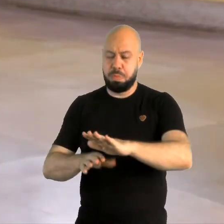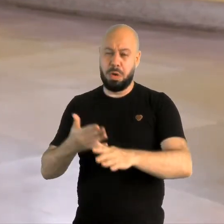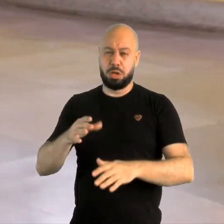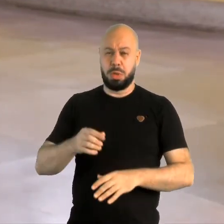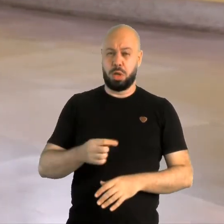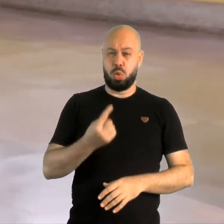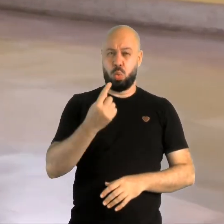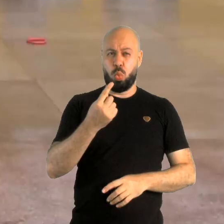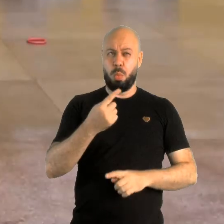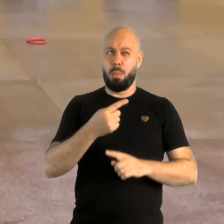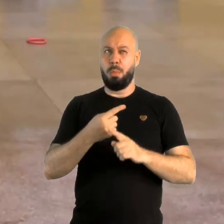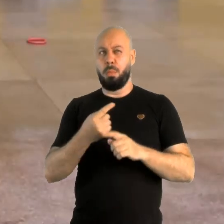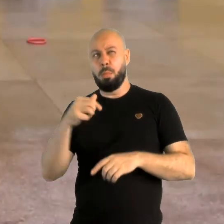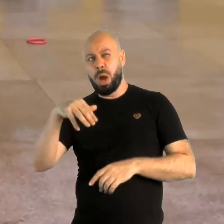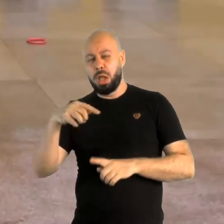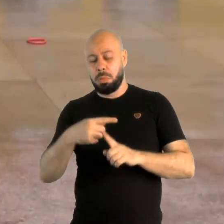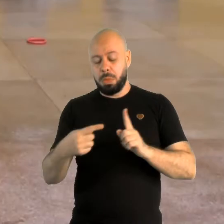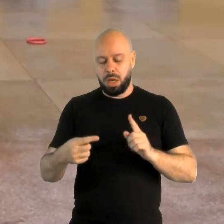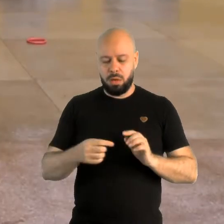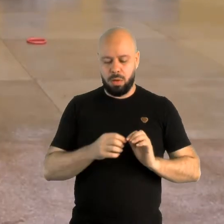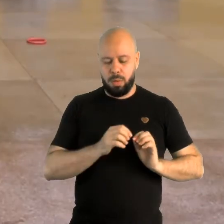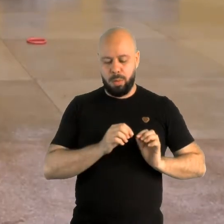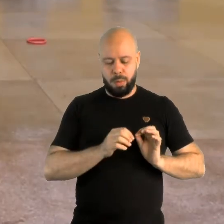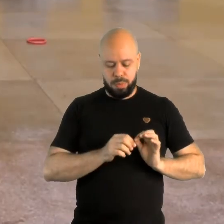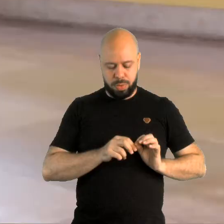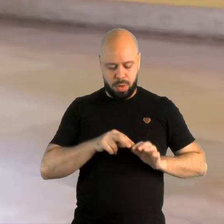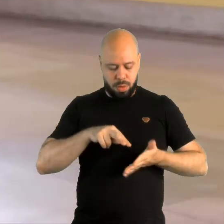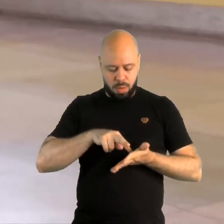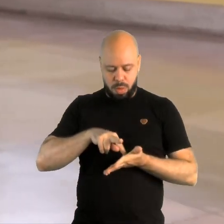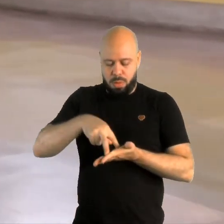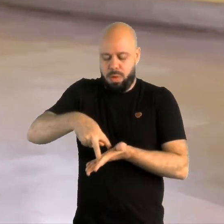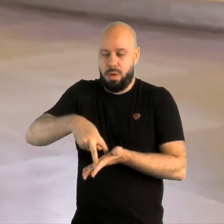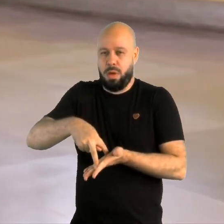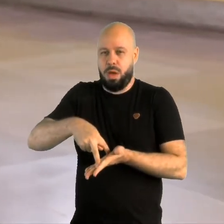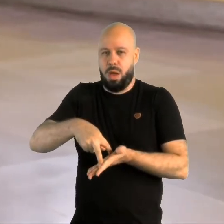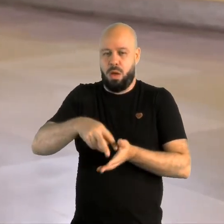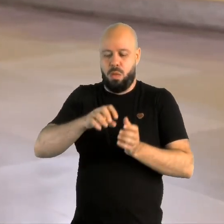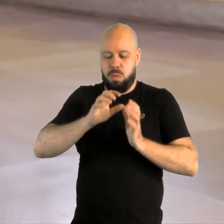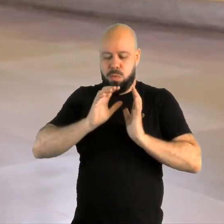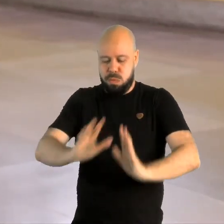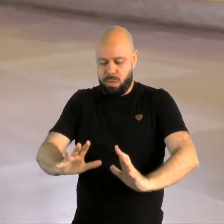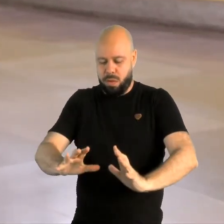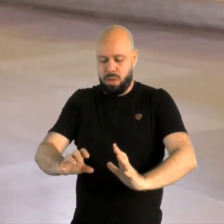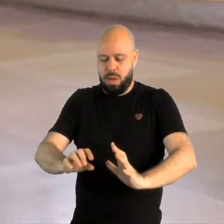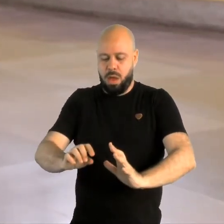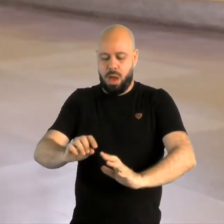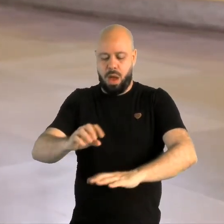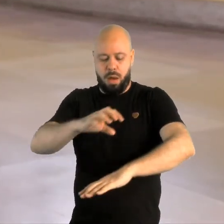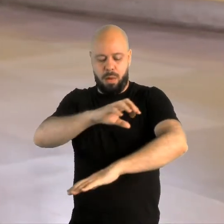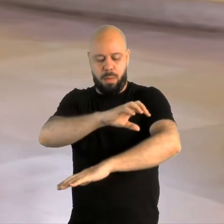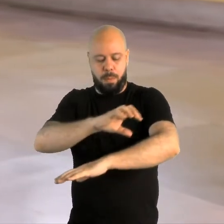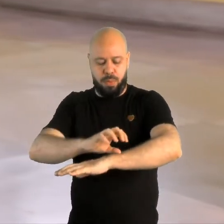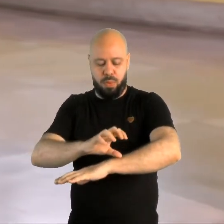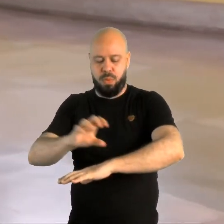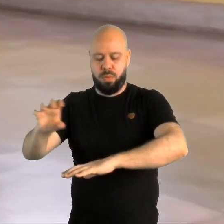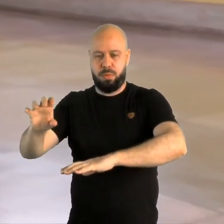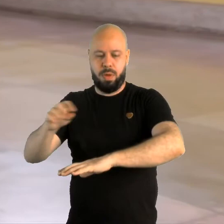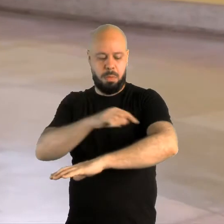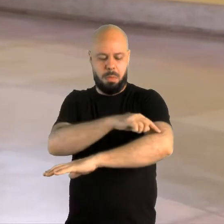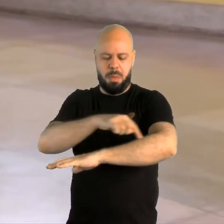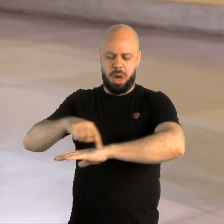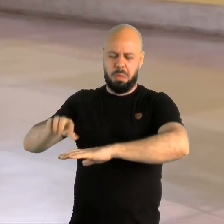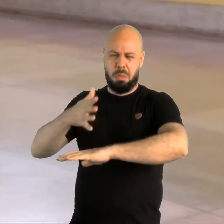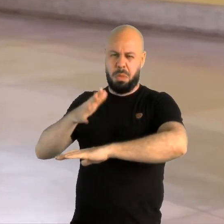meio, passe à frente, quiquei a bola, a bola com certeza vai até o seu colega. Esse passe, menino, ele sai do peito,